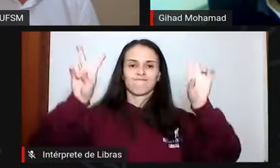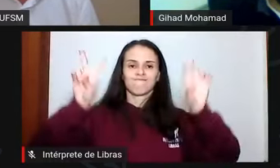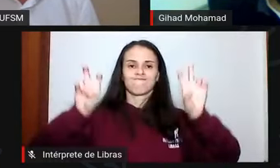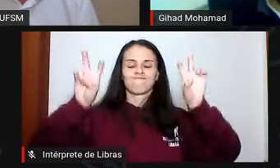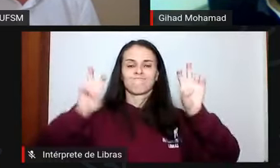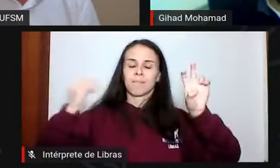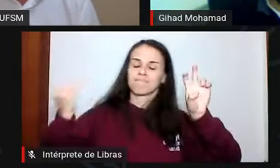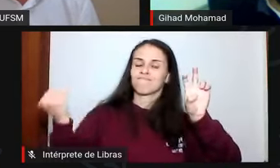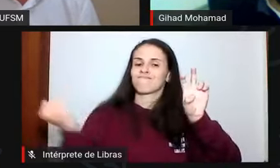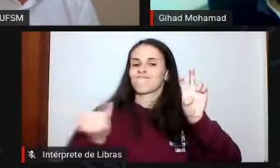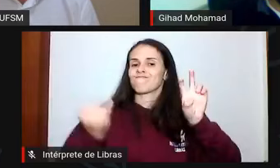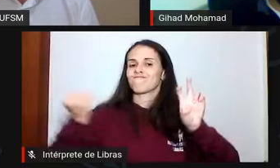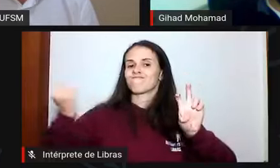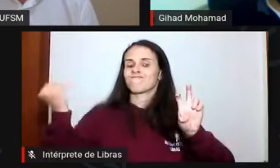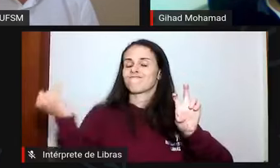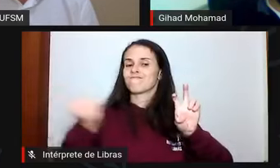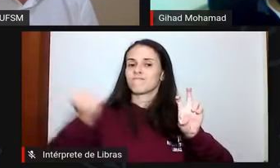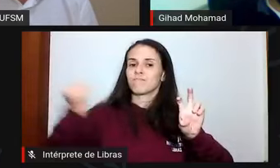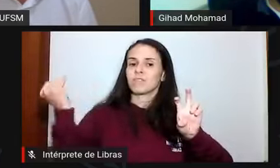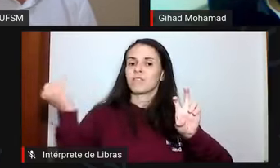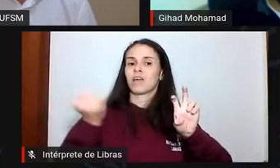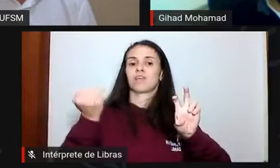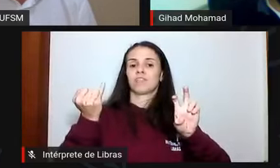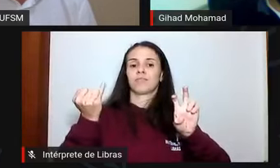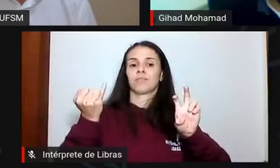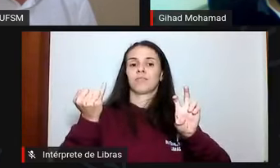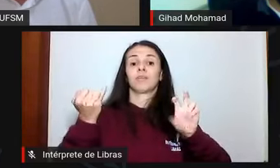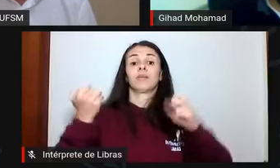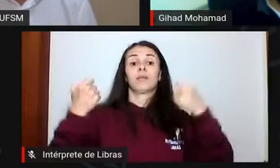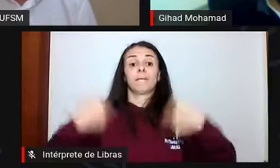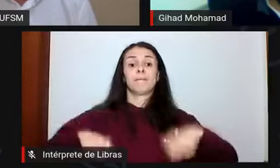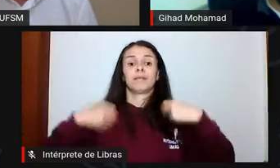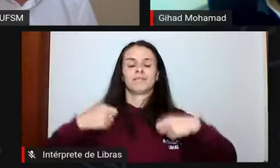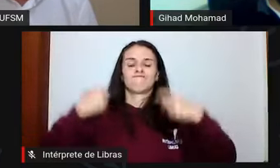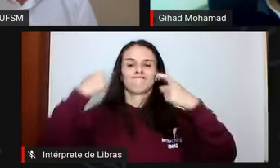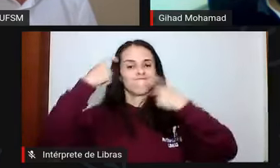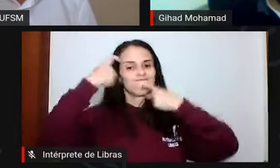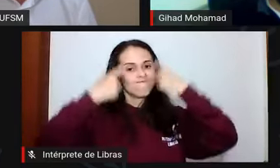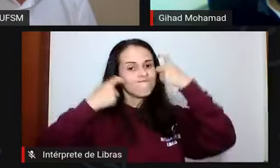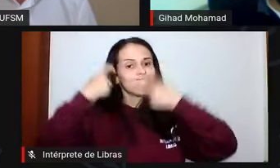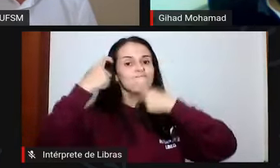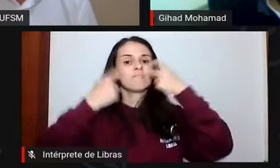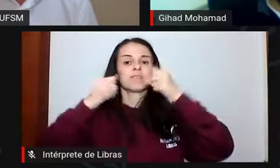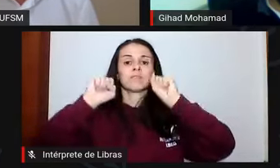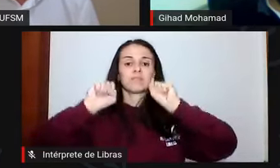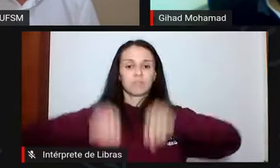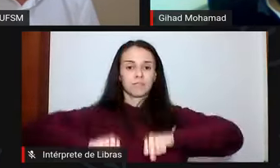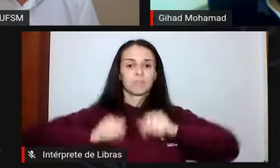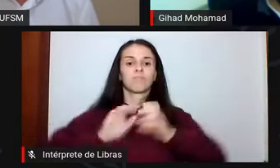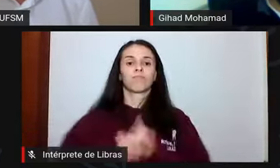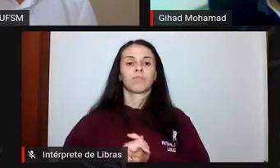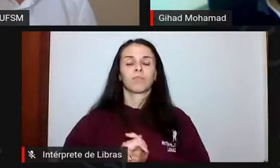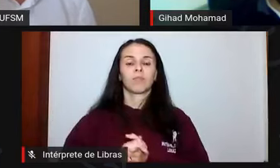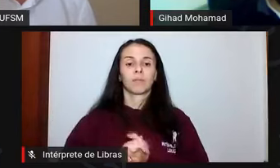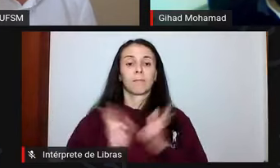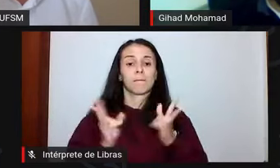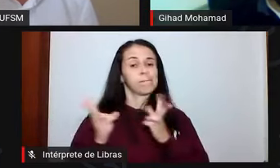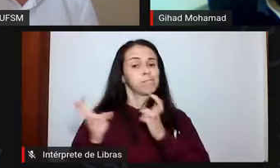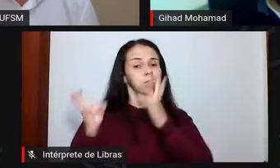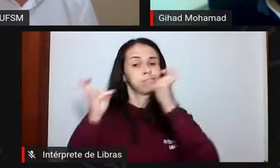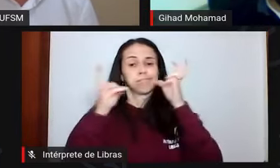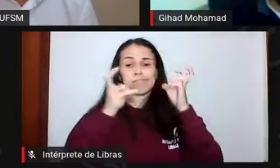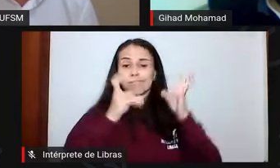precioso para todos nós e que tem trazido tantas preocupações. Vejo aí, vi as